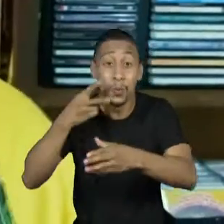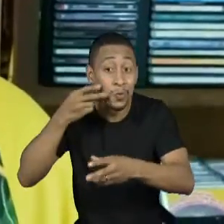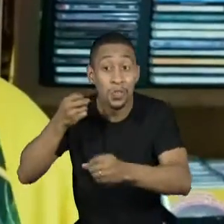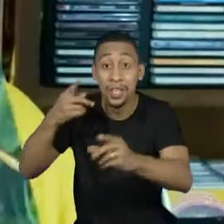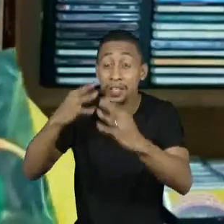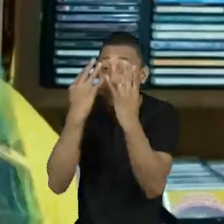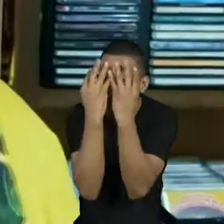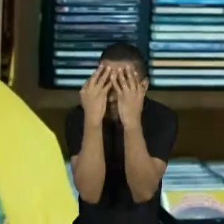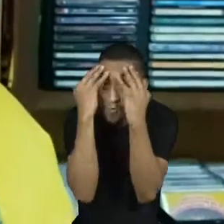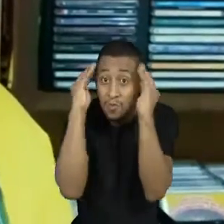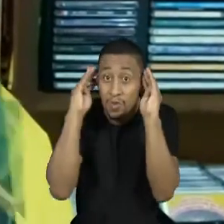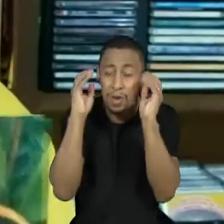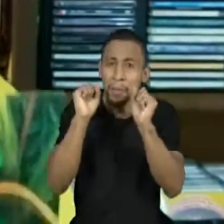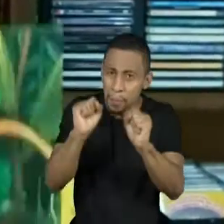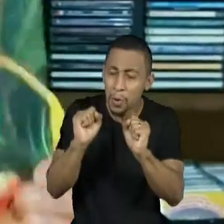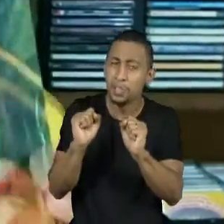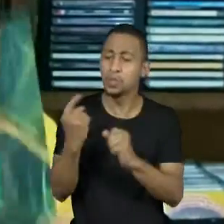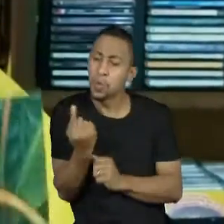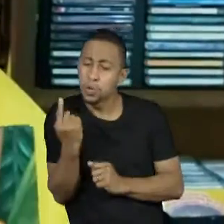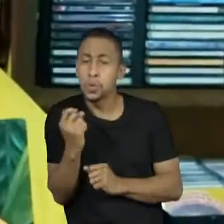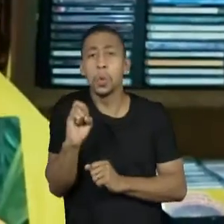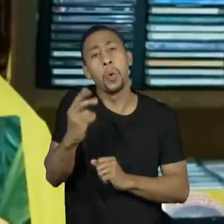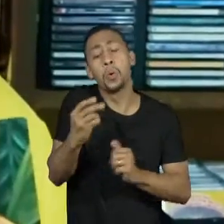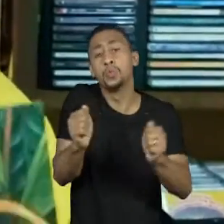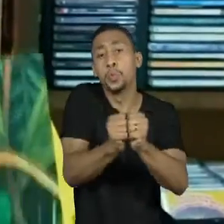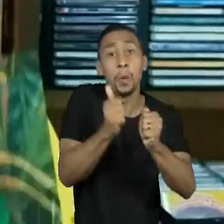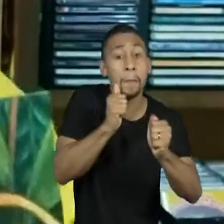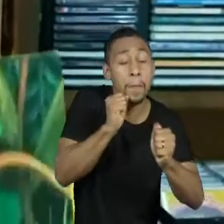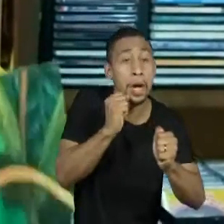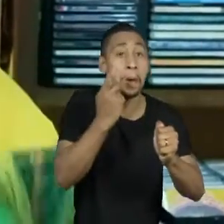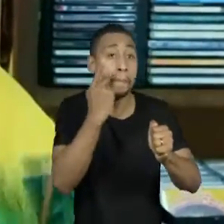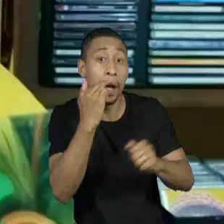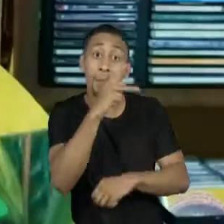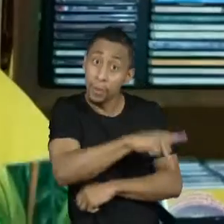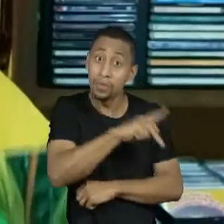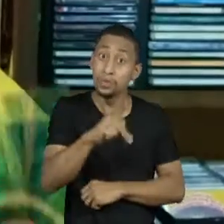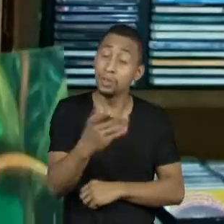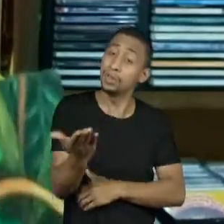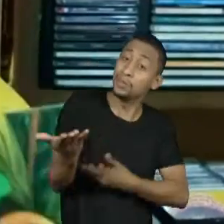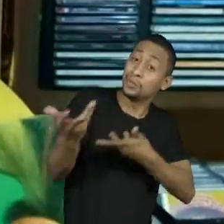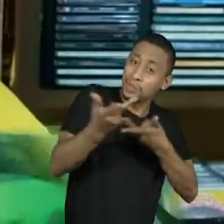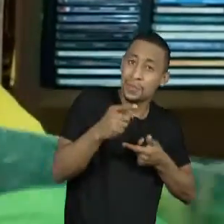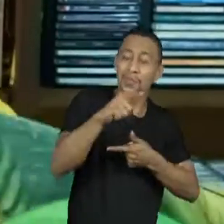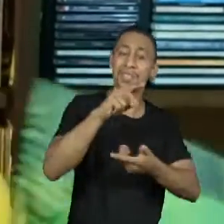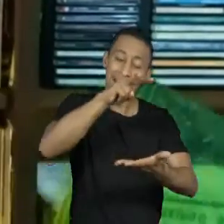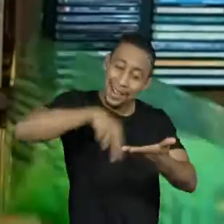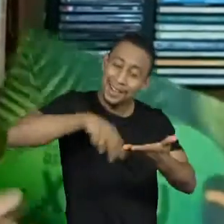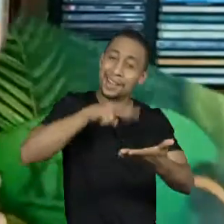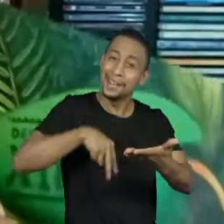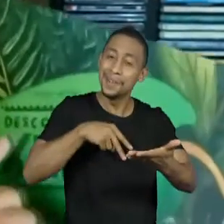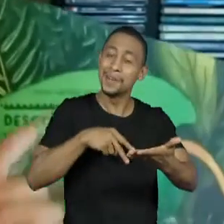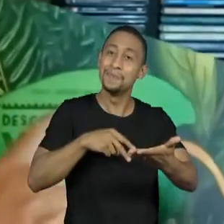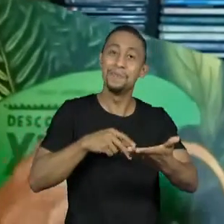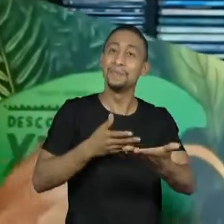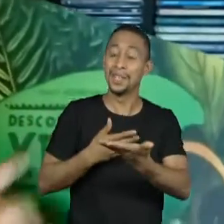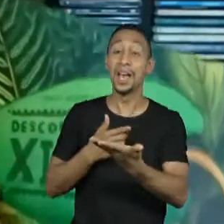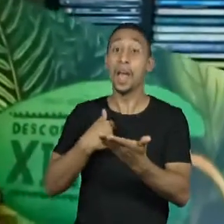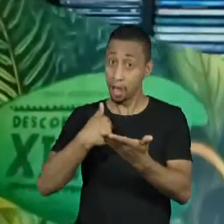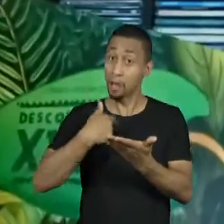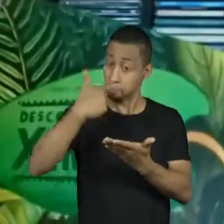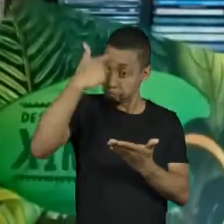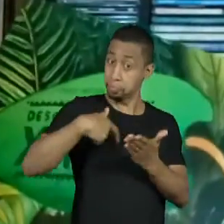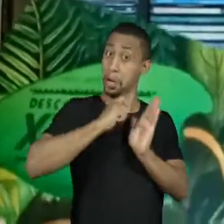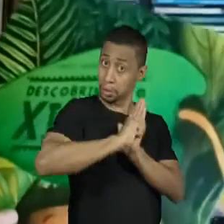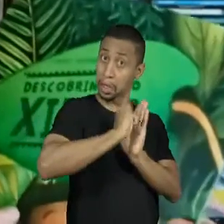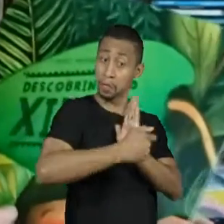pais, ou com seus professores. É a grande aventura que eu convido vocês a participar. Escrito por mim, Marco